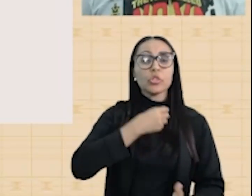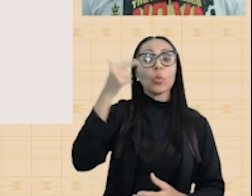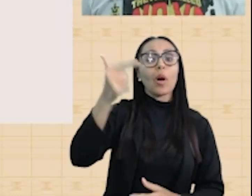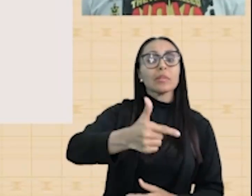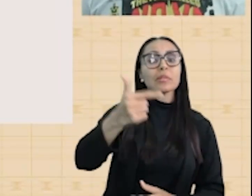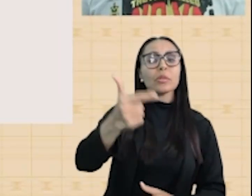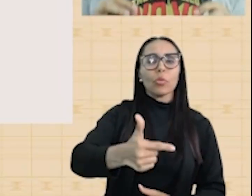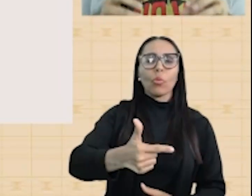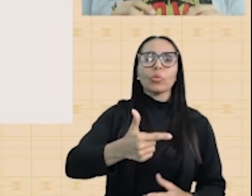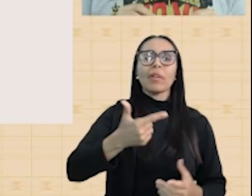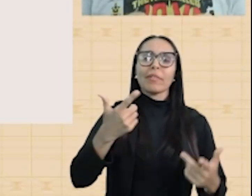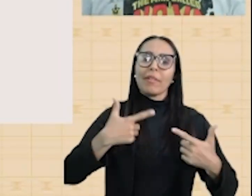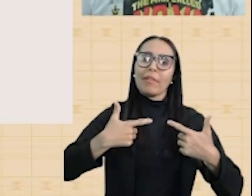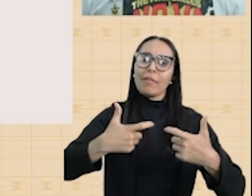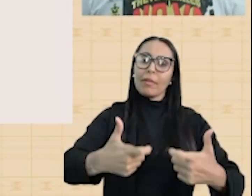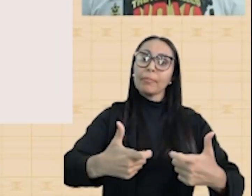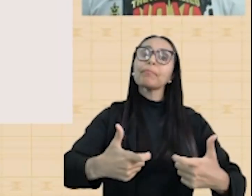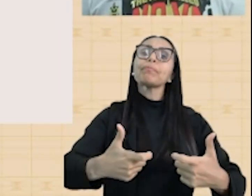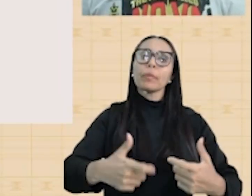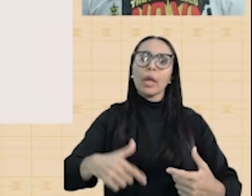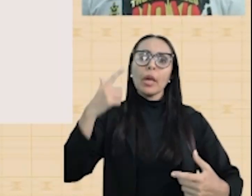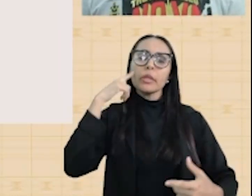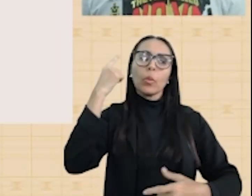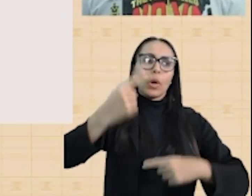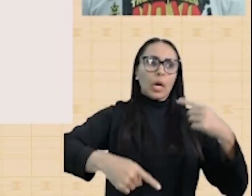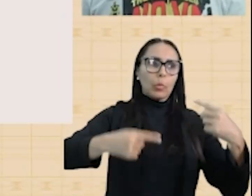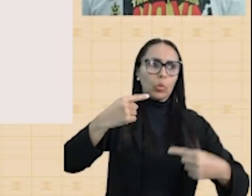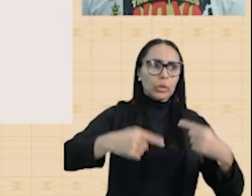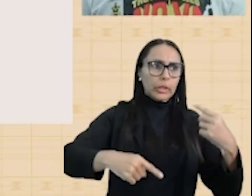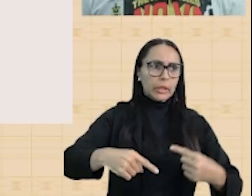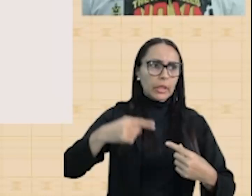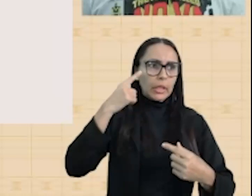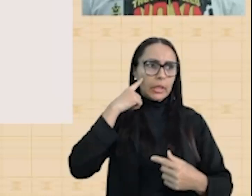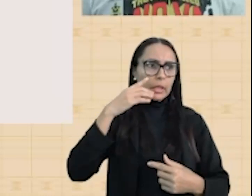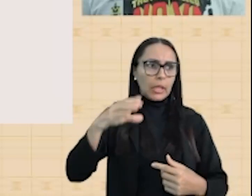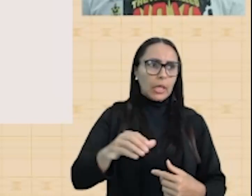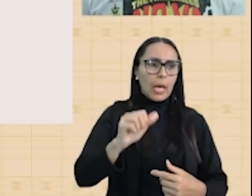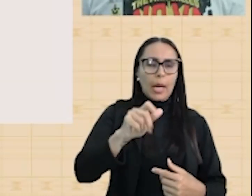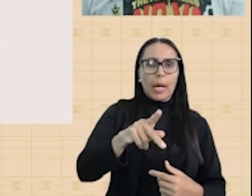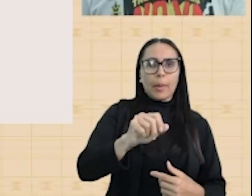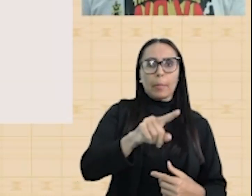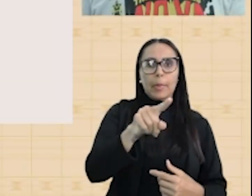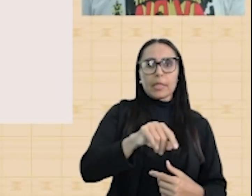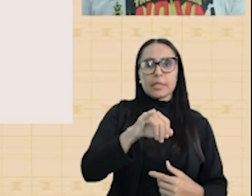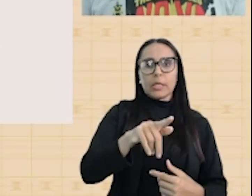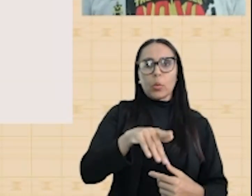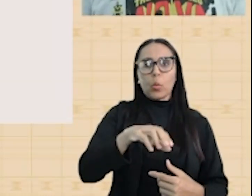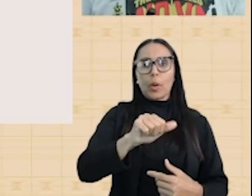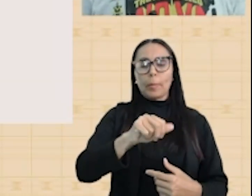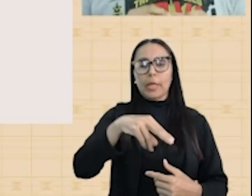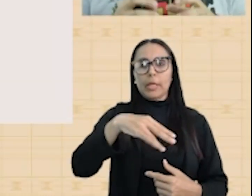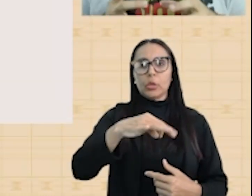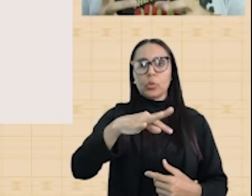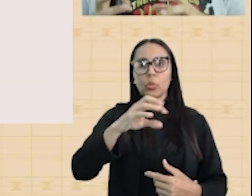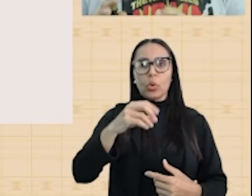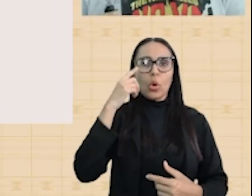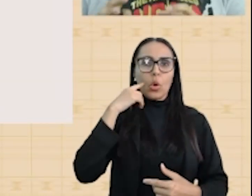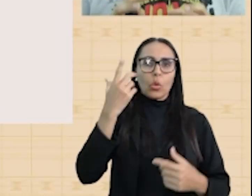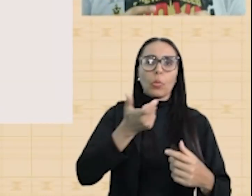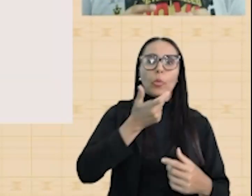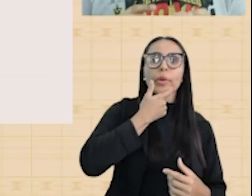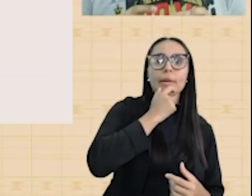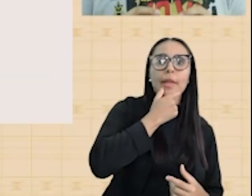também podemos colocar neste meio a política de apaziguamento, onde nações como